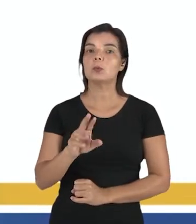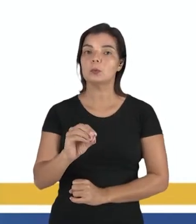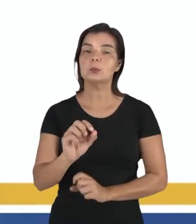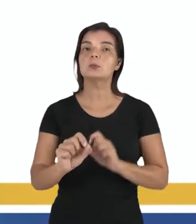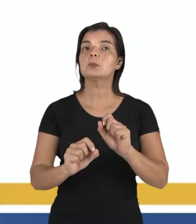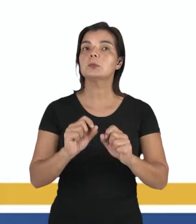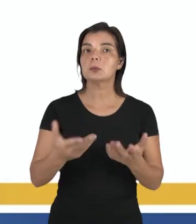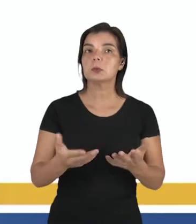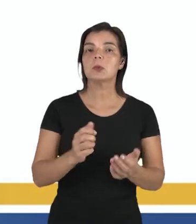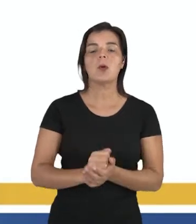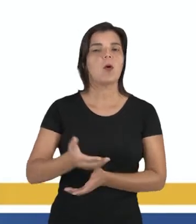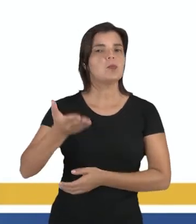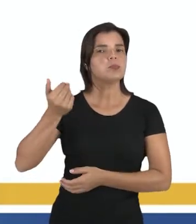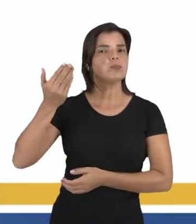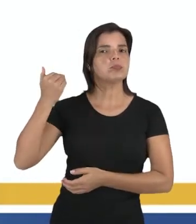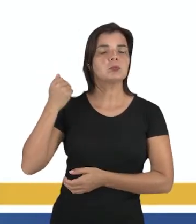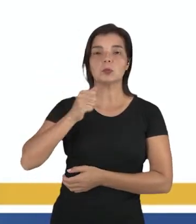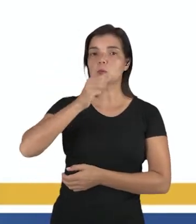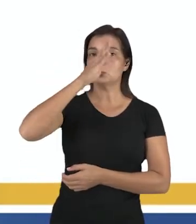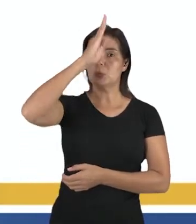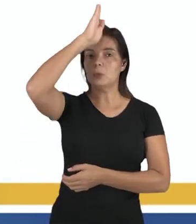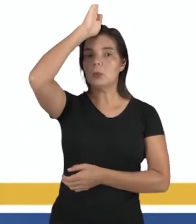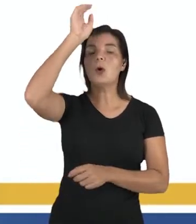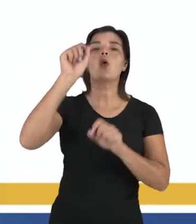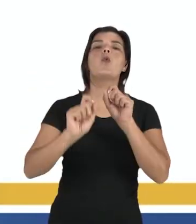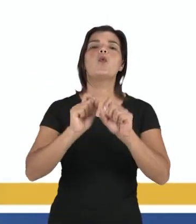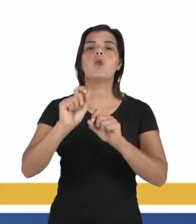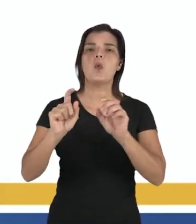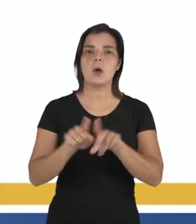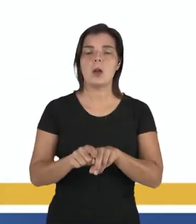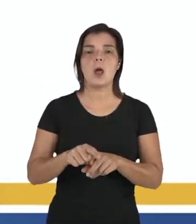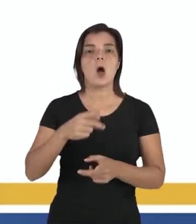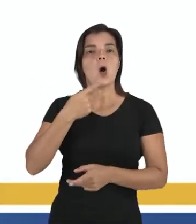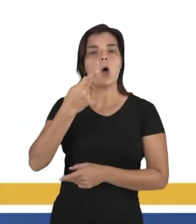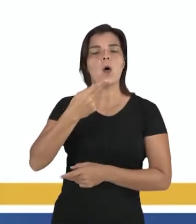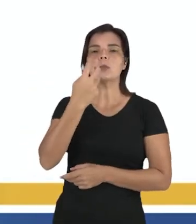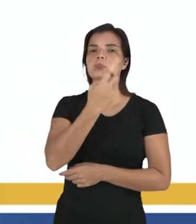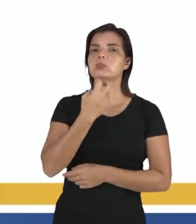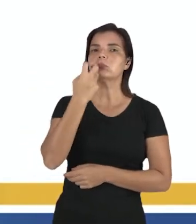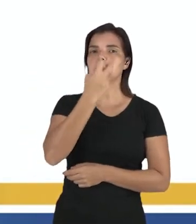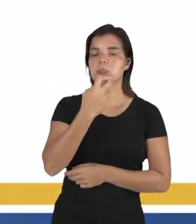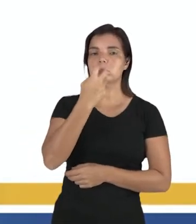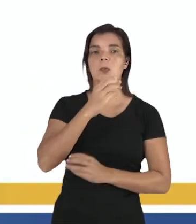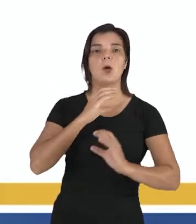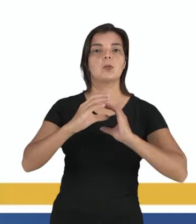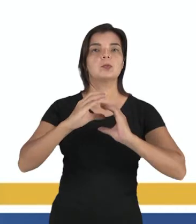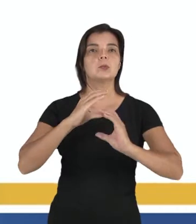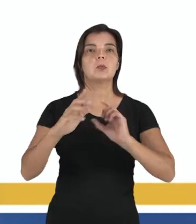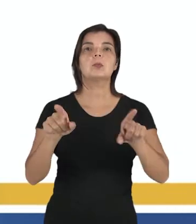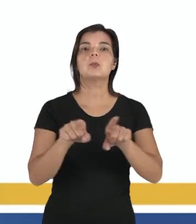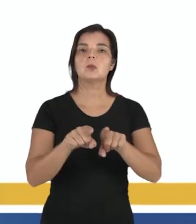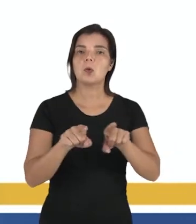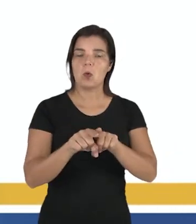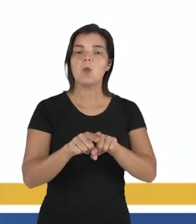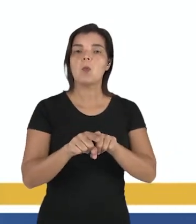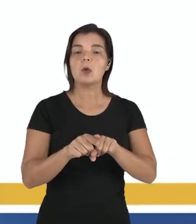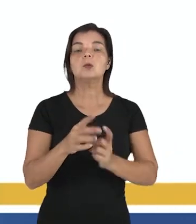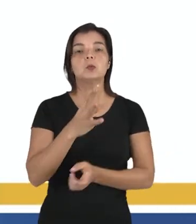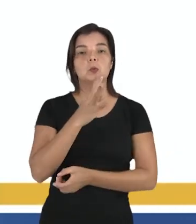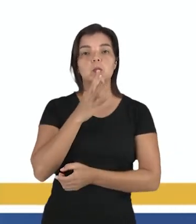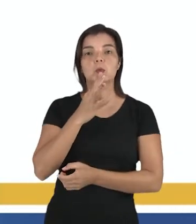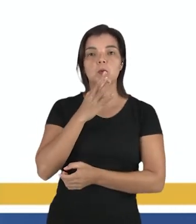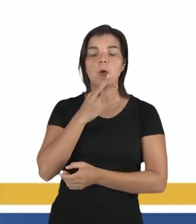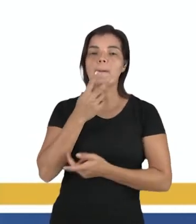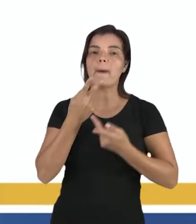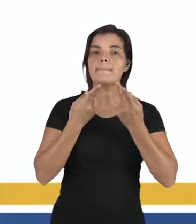na antiguidade romana, o fórum era o lugar da fala, da oratória, da comunicação, esse conhecimento intermediado